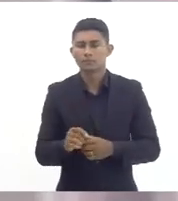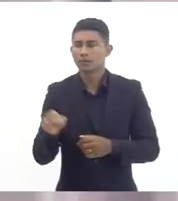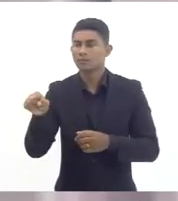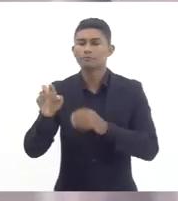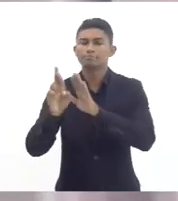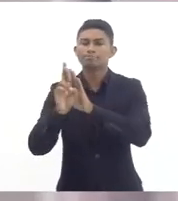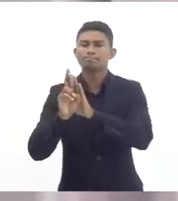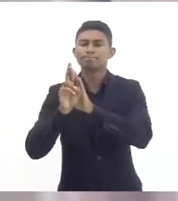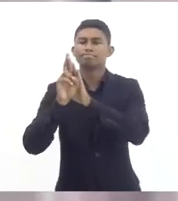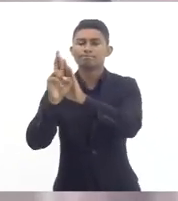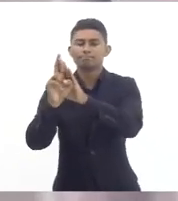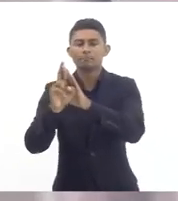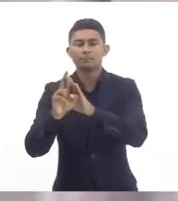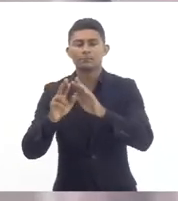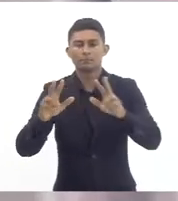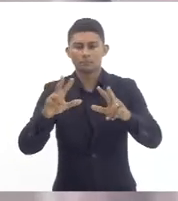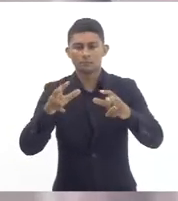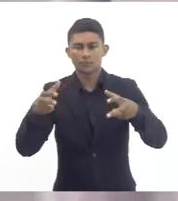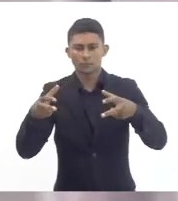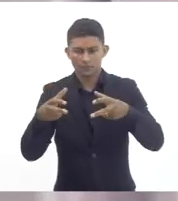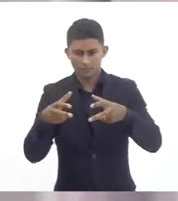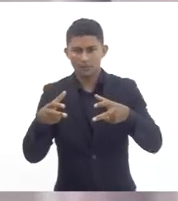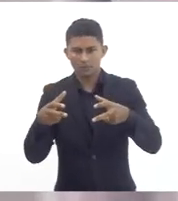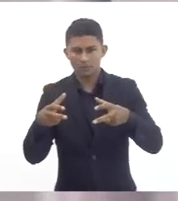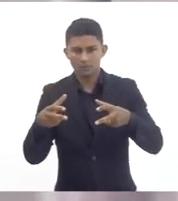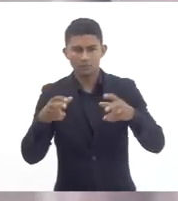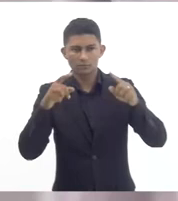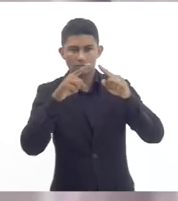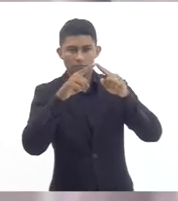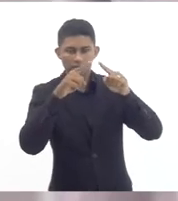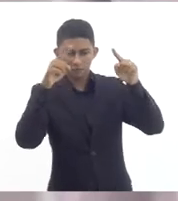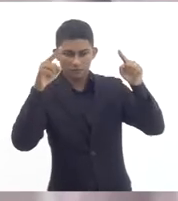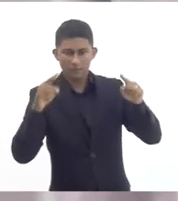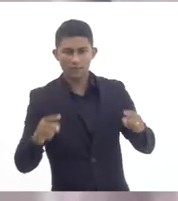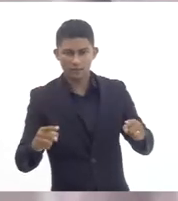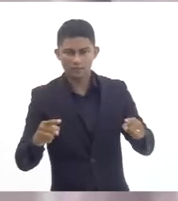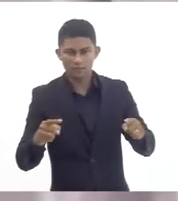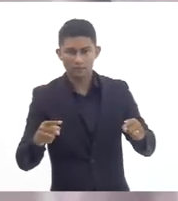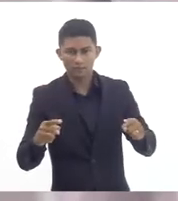a comissão de servidores da secretaria